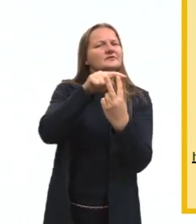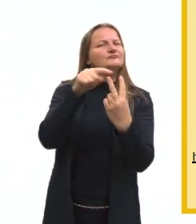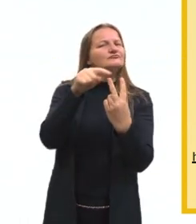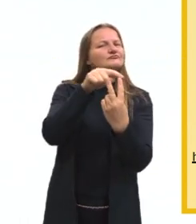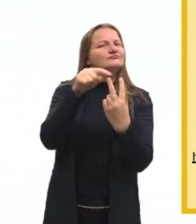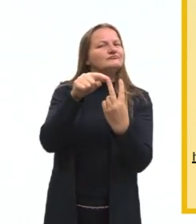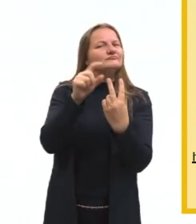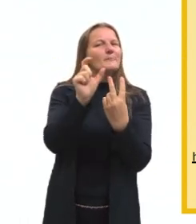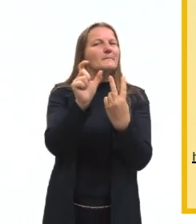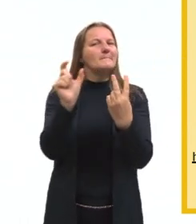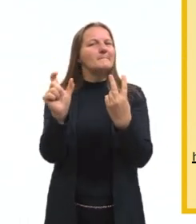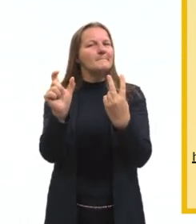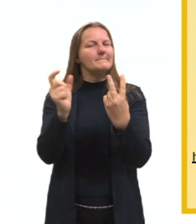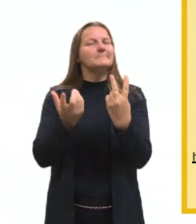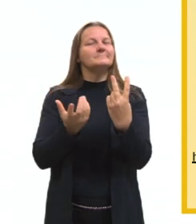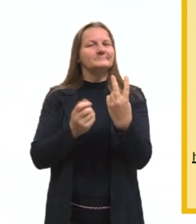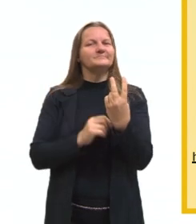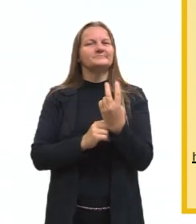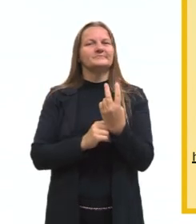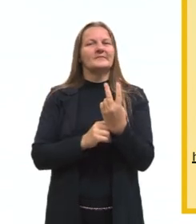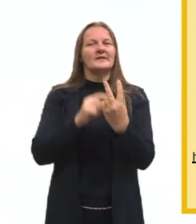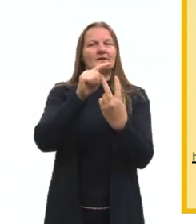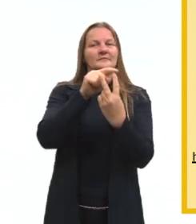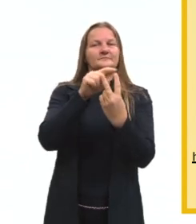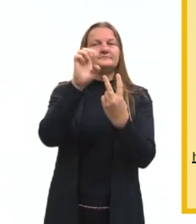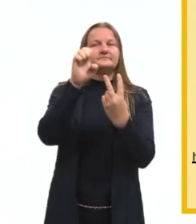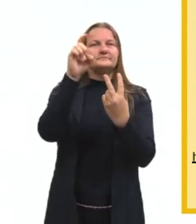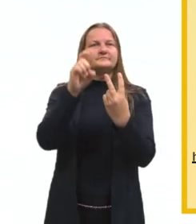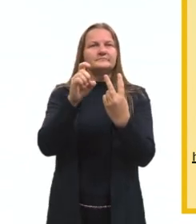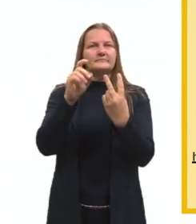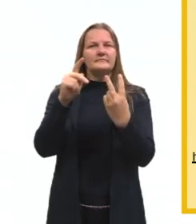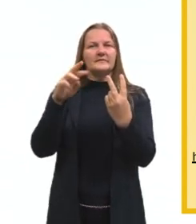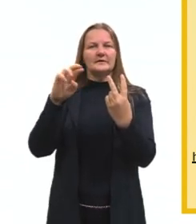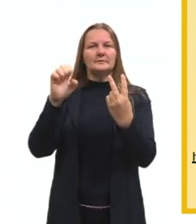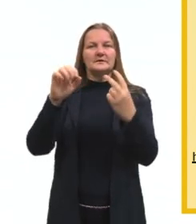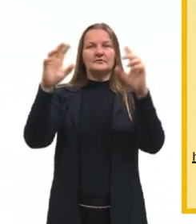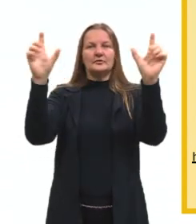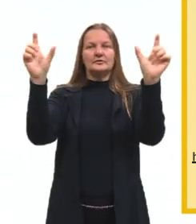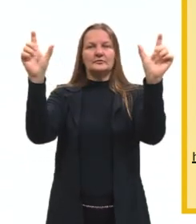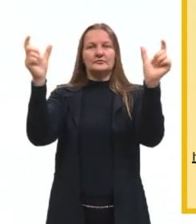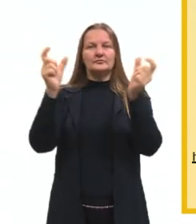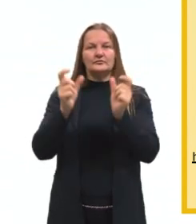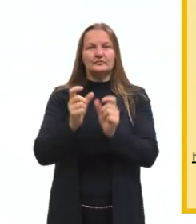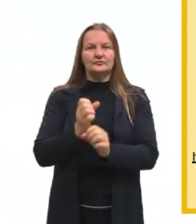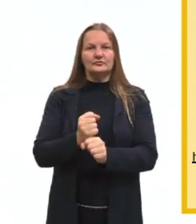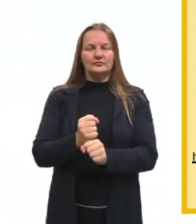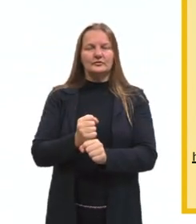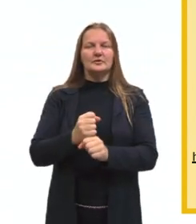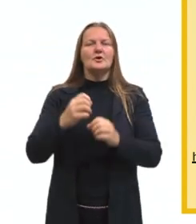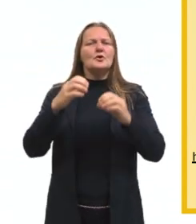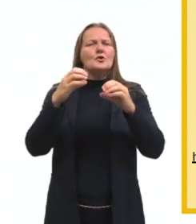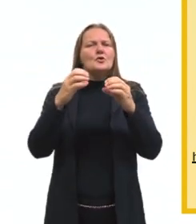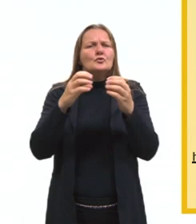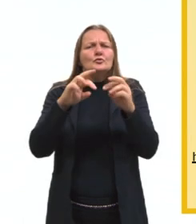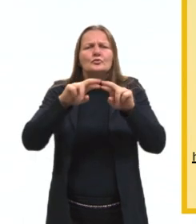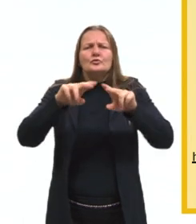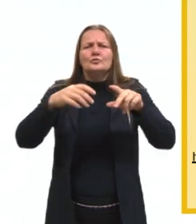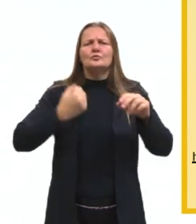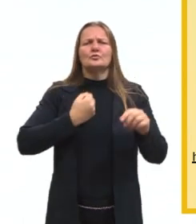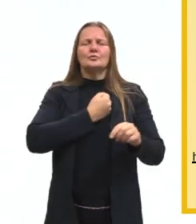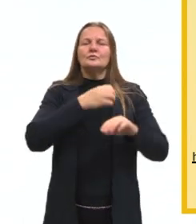dois termos? As expressões numéricas são conjuntos de números e operações